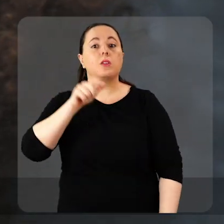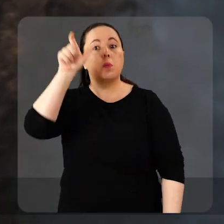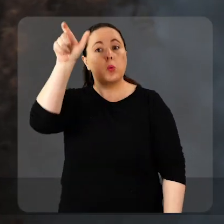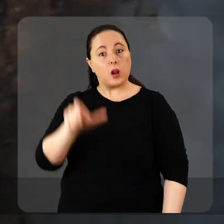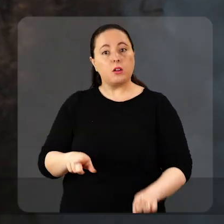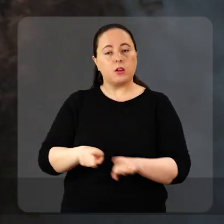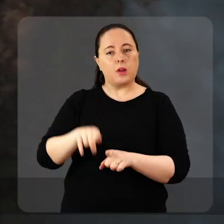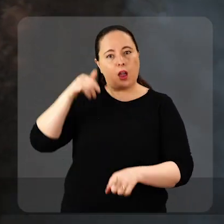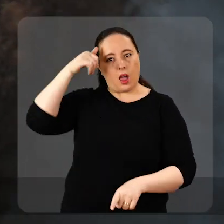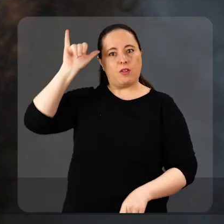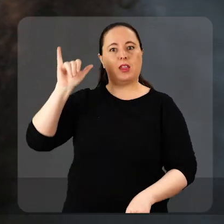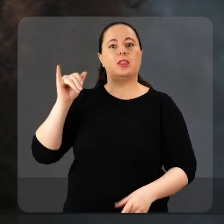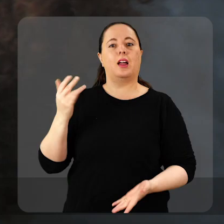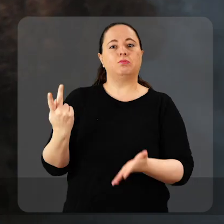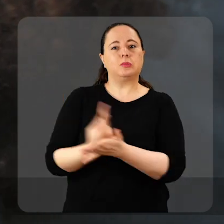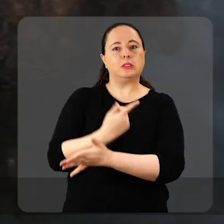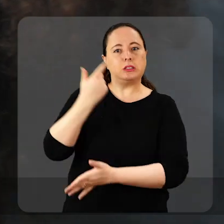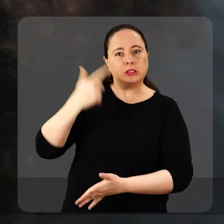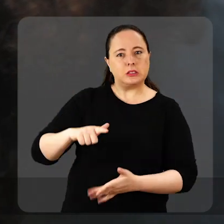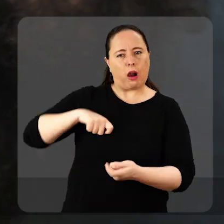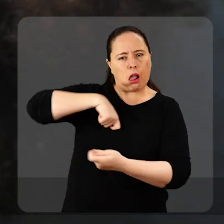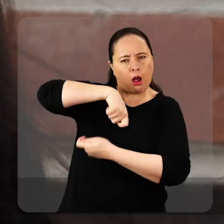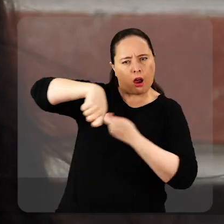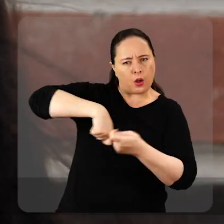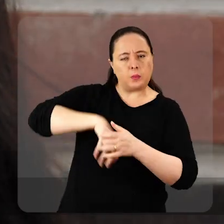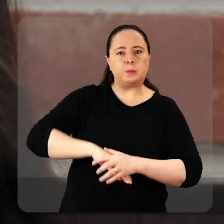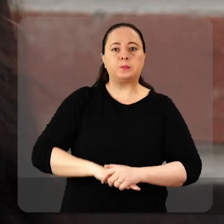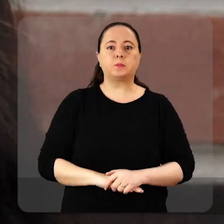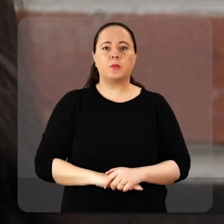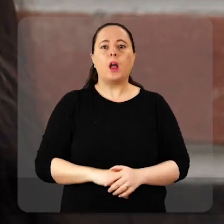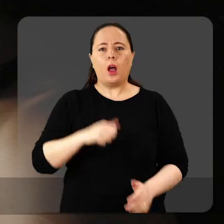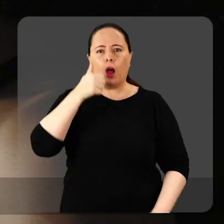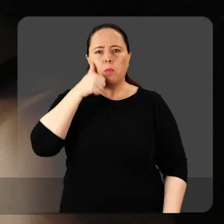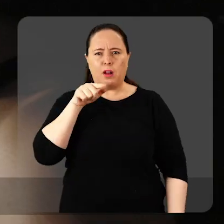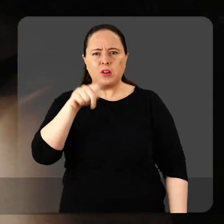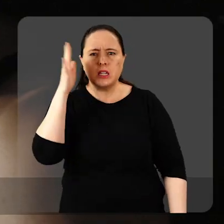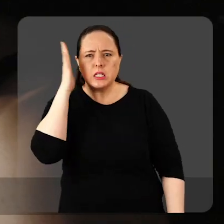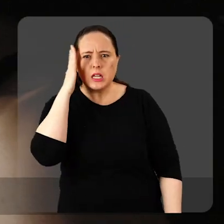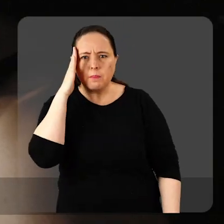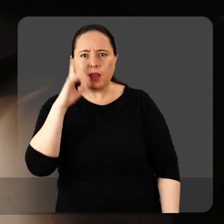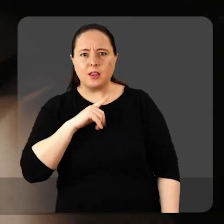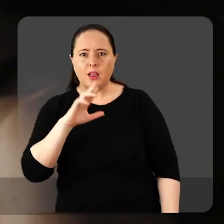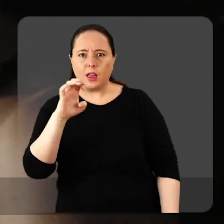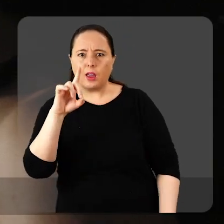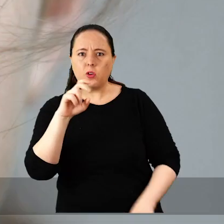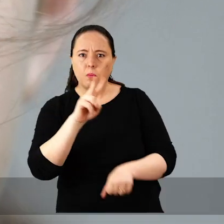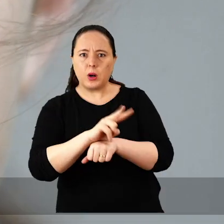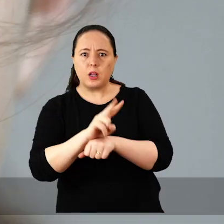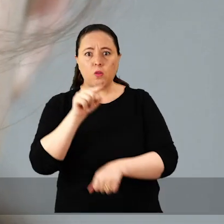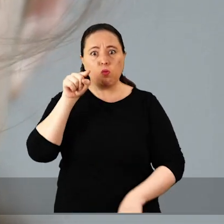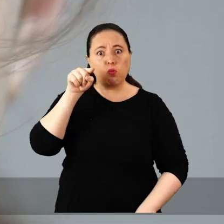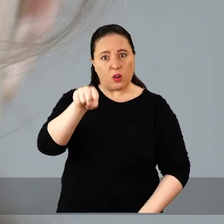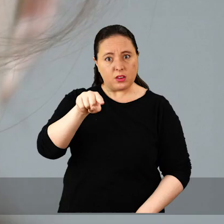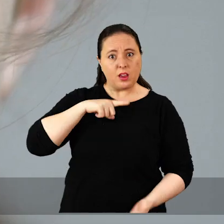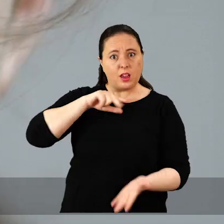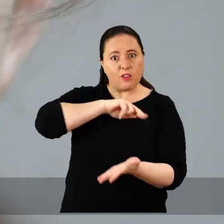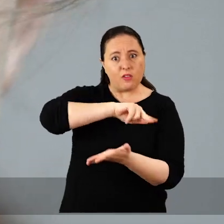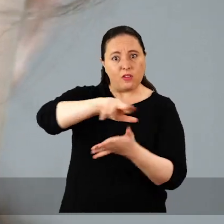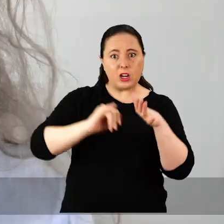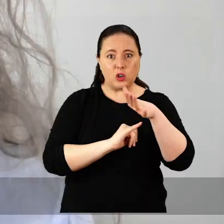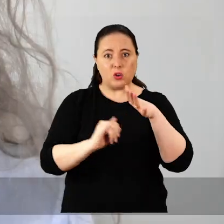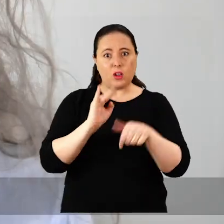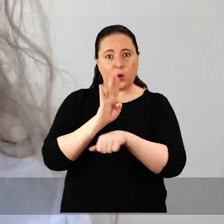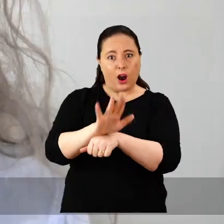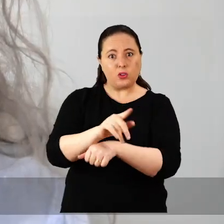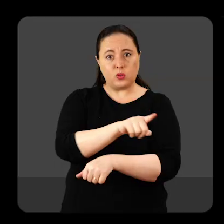das mulheres e prevenção de novas vítimas. Mulheres, existe uma rede para sua proteção que envolve muitas